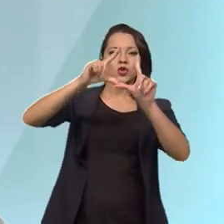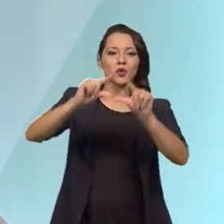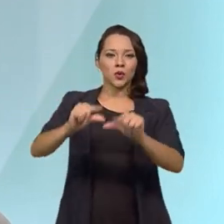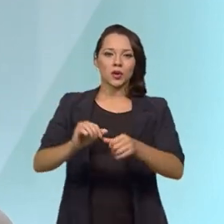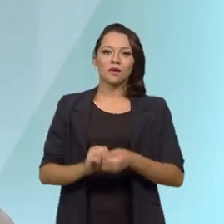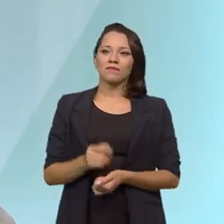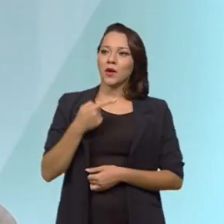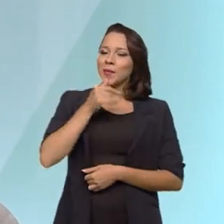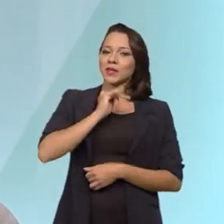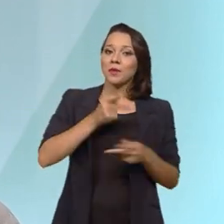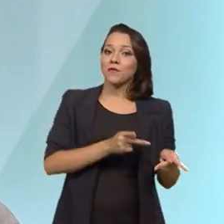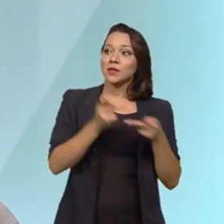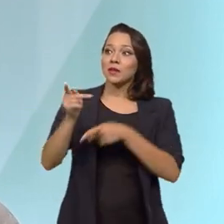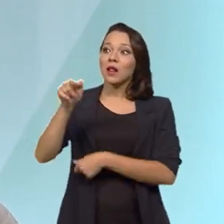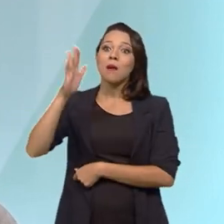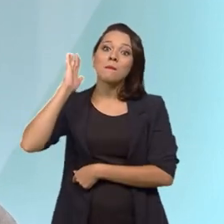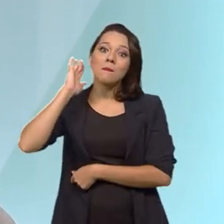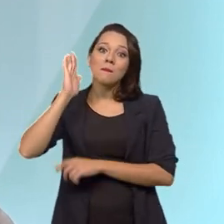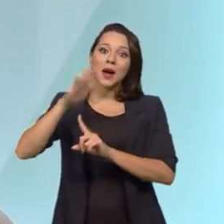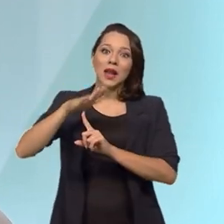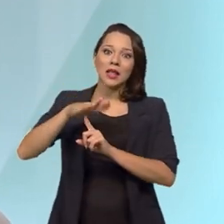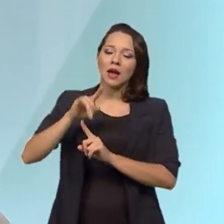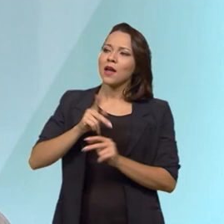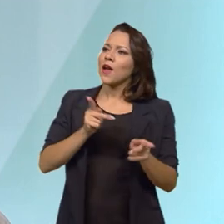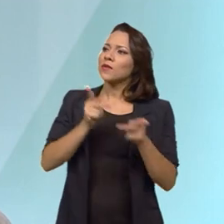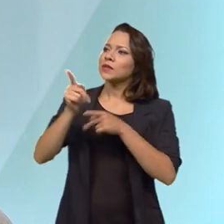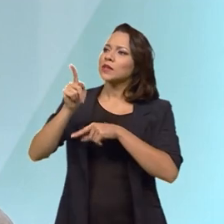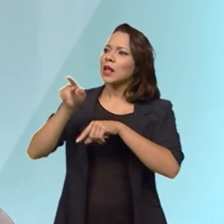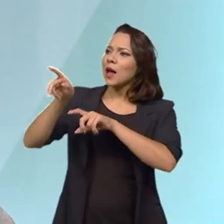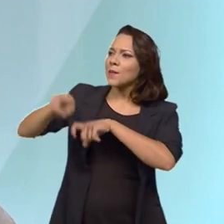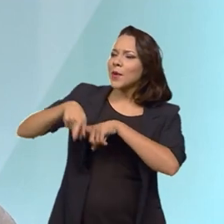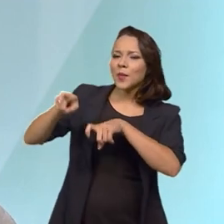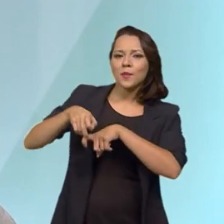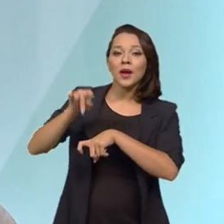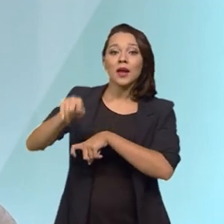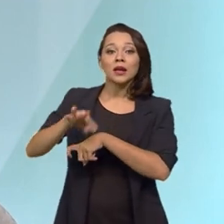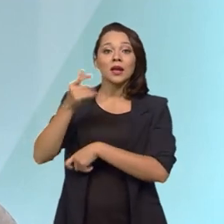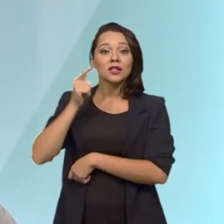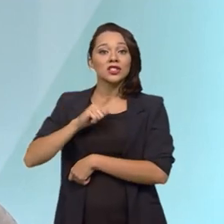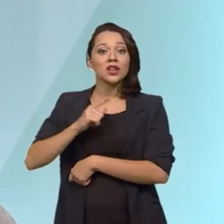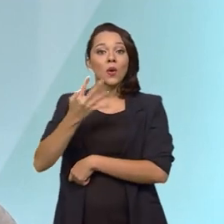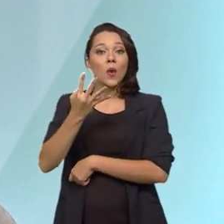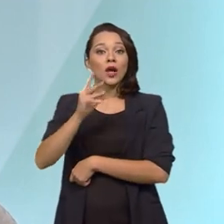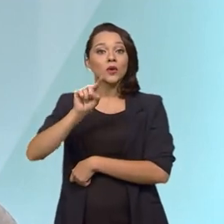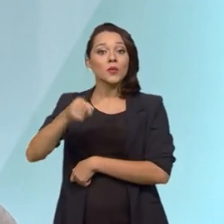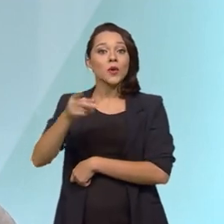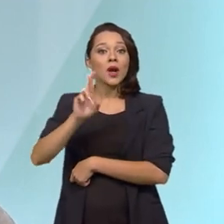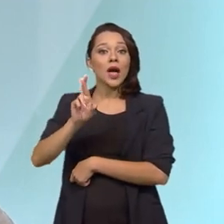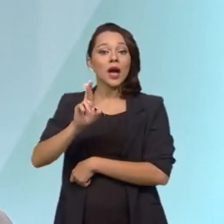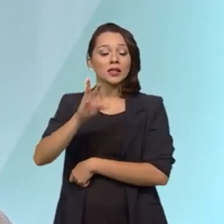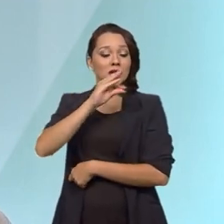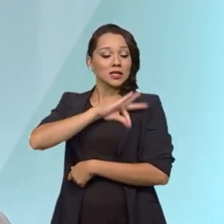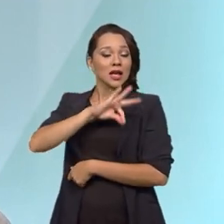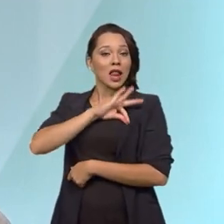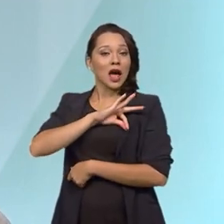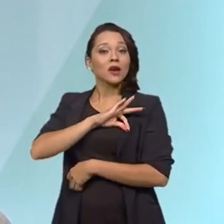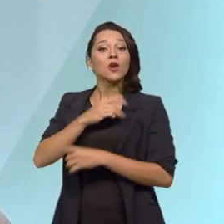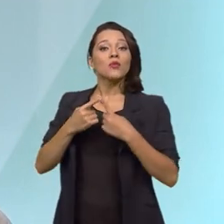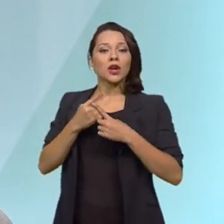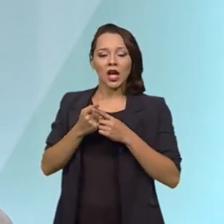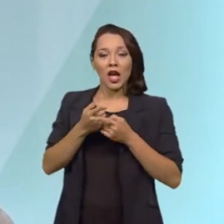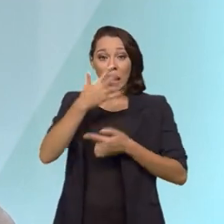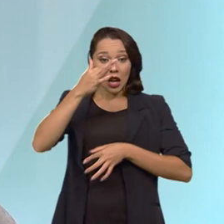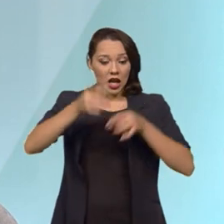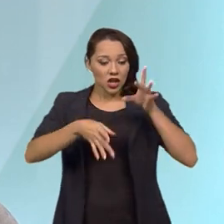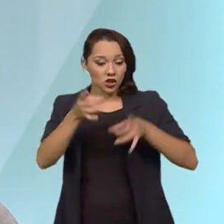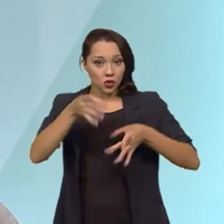visitando o Paraná, eu fiz uma visita a um pequeno produtor que estava recebendo R$ 4 mil, porque ele tratava o resíduo e